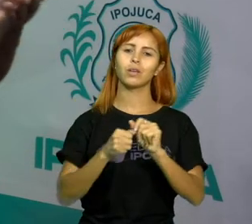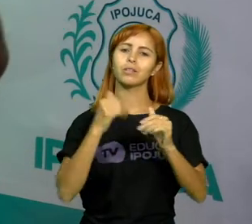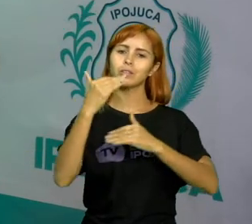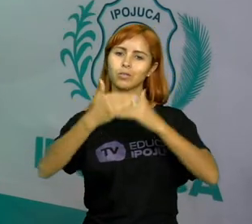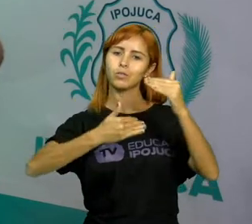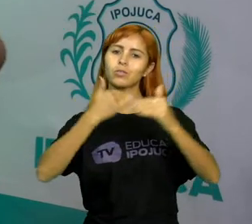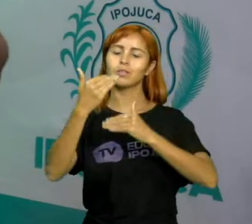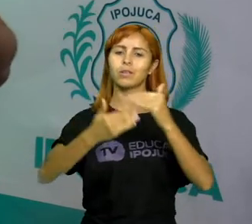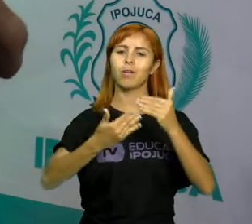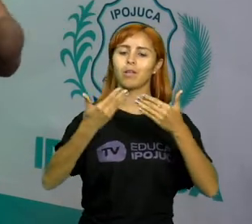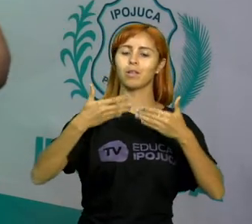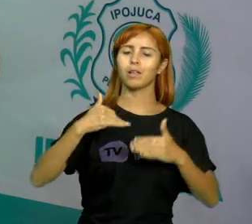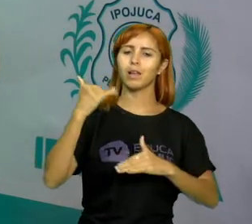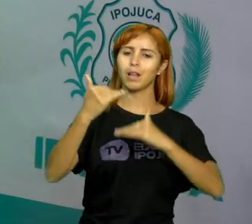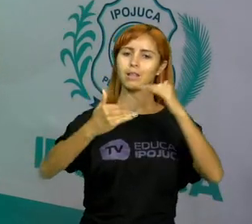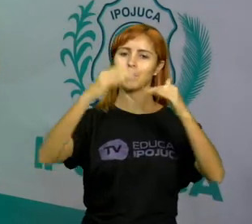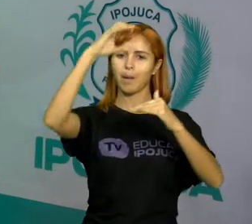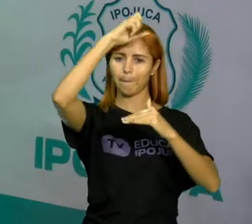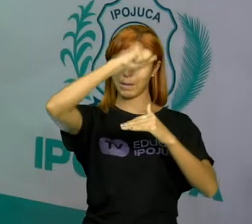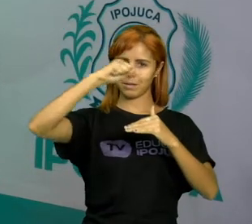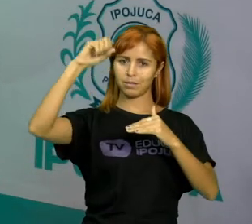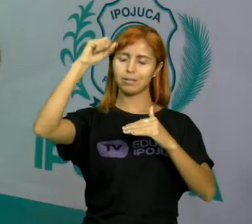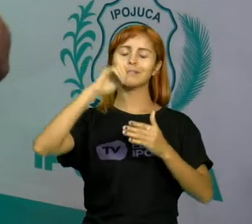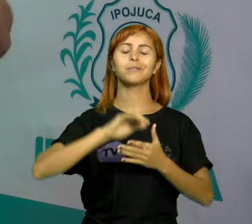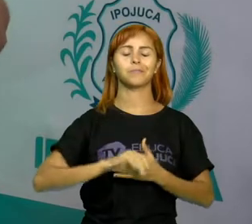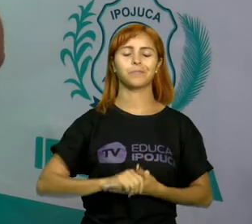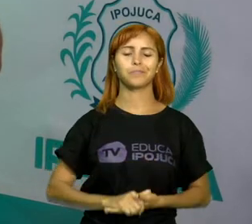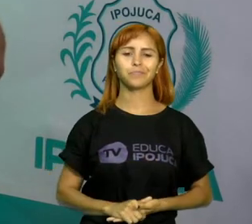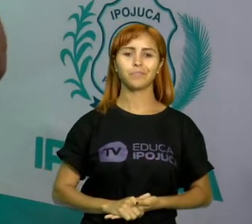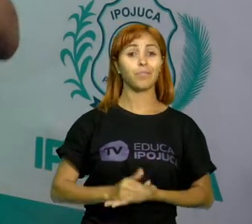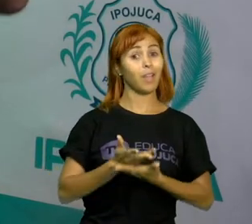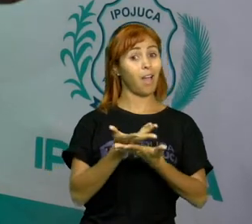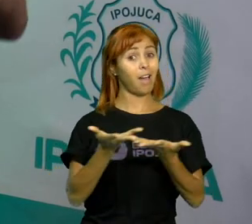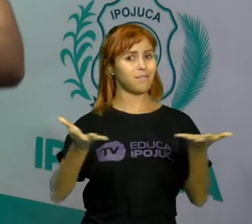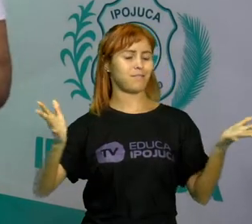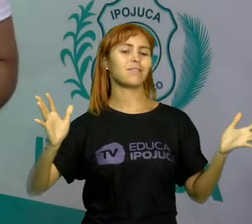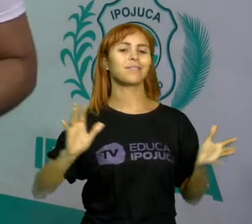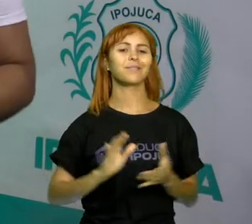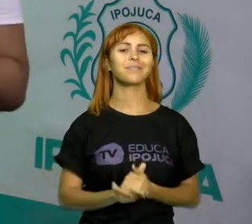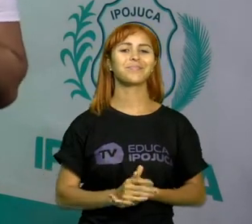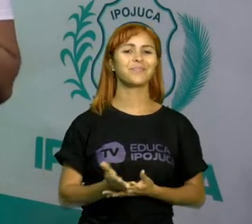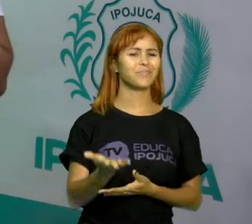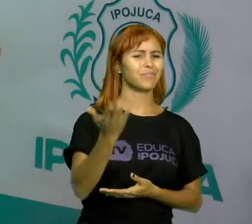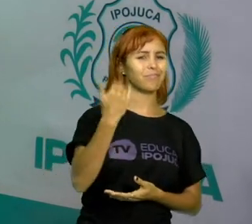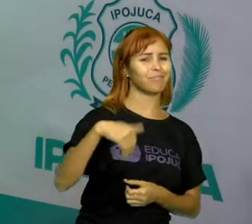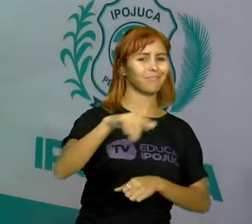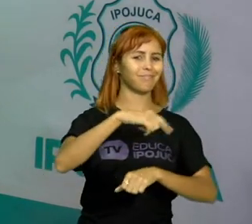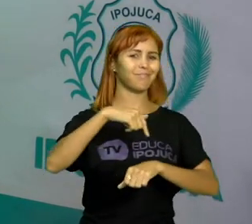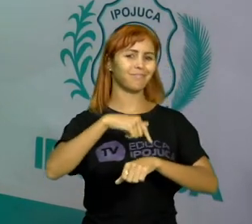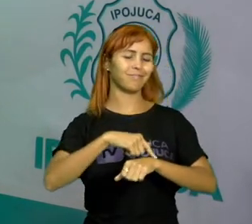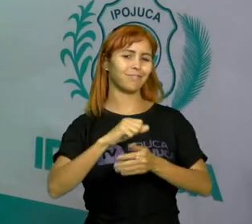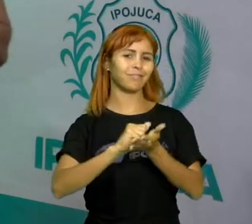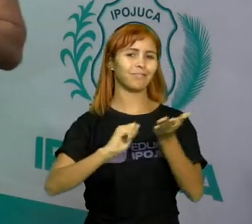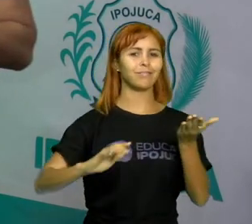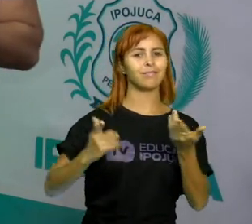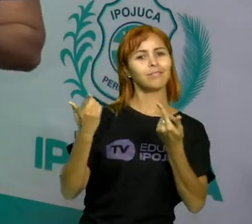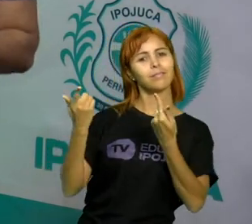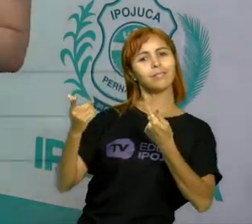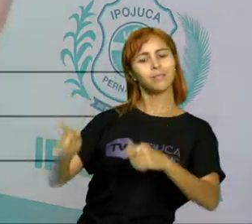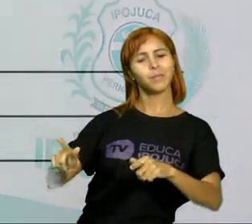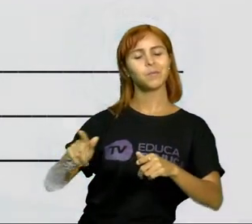construção, crescimento e aprendizagem. Sendo assim, vamos ao nosso momento do desafio.